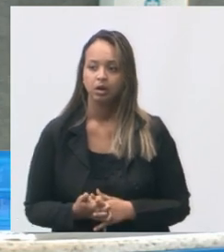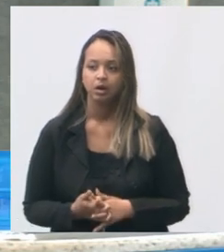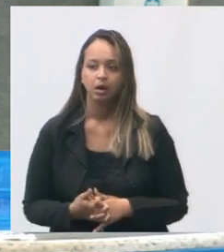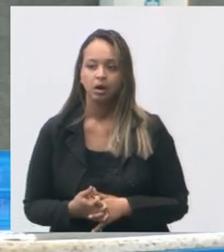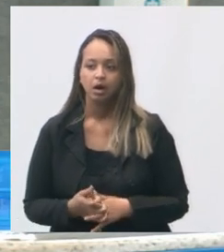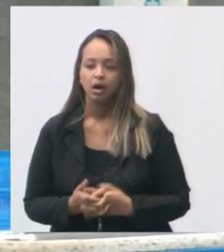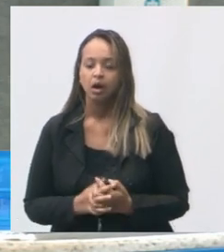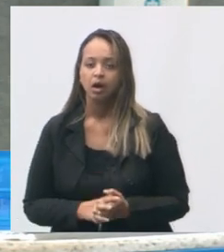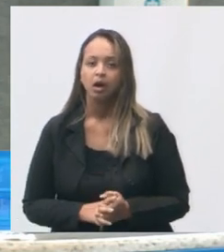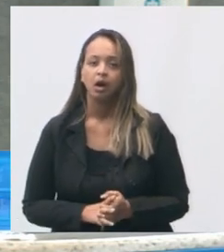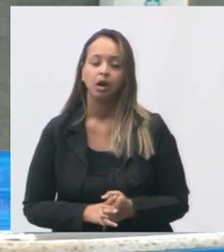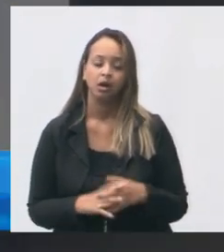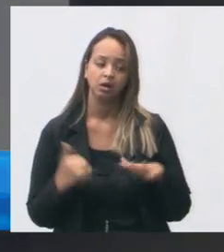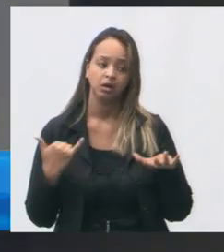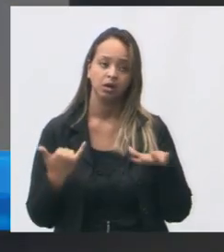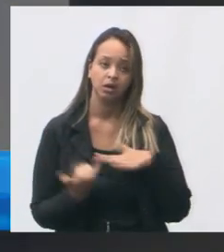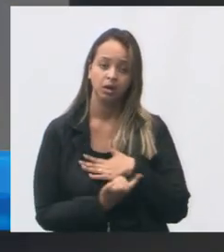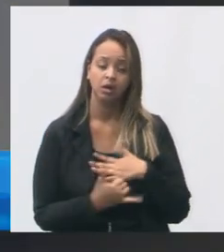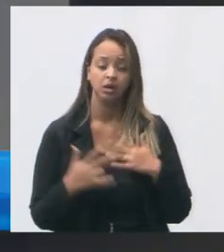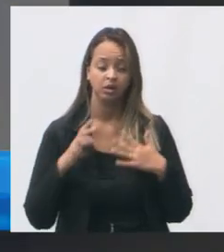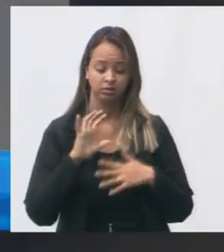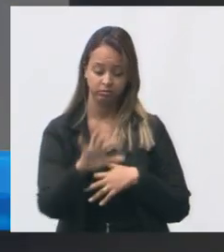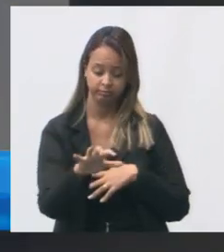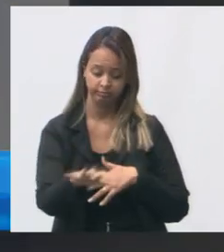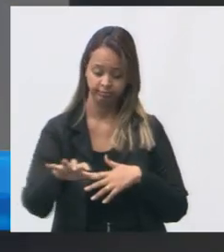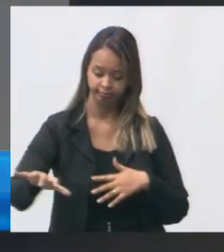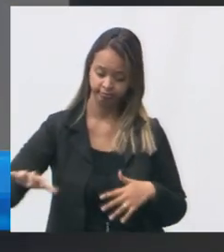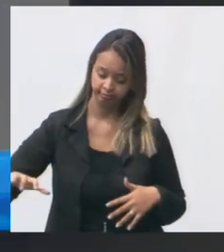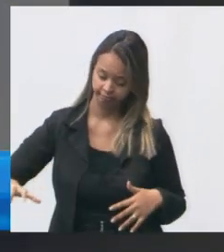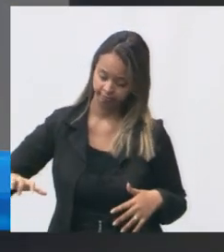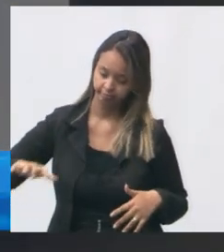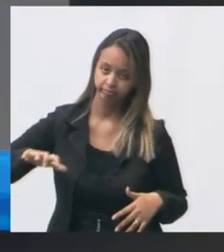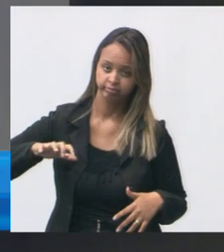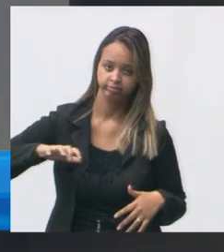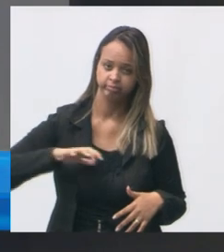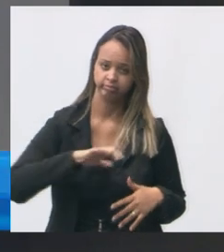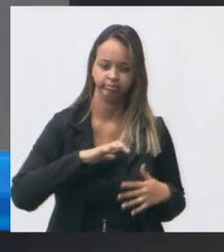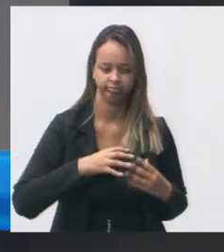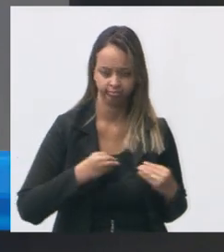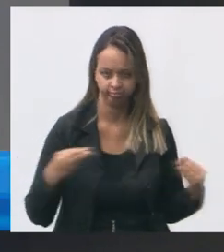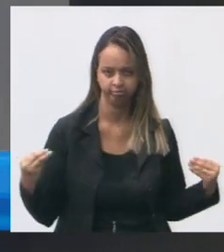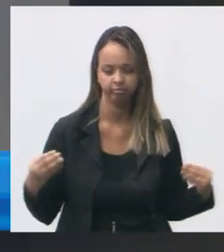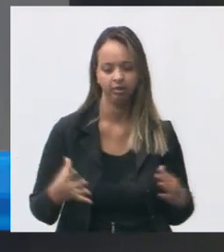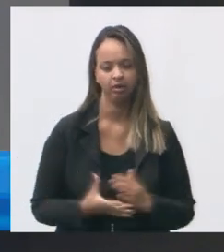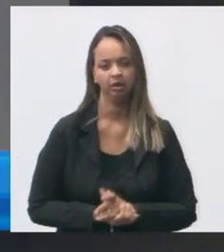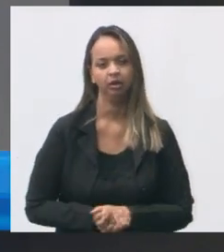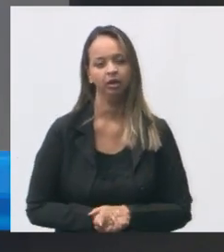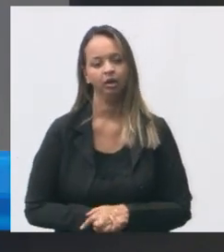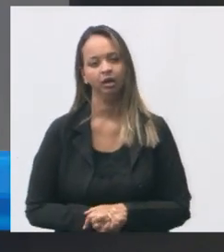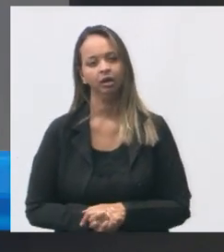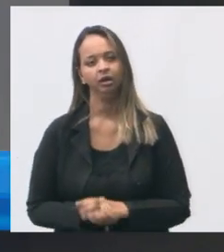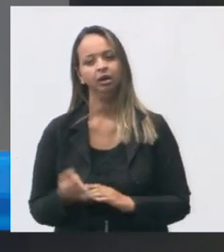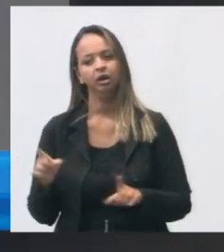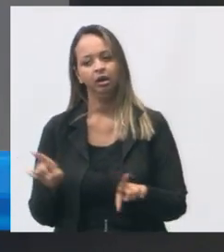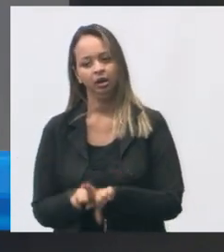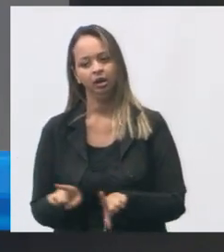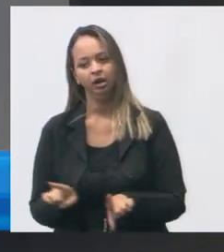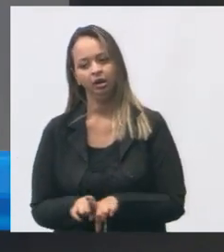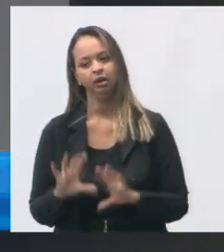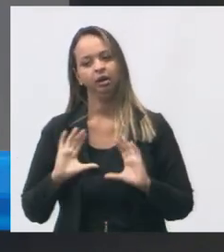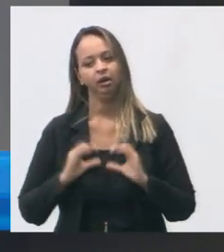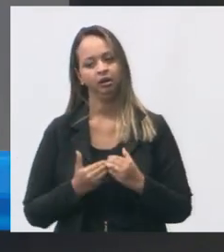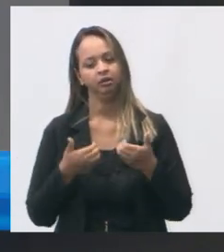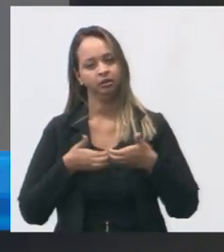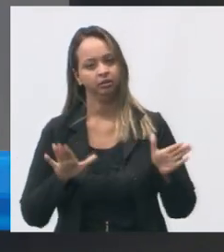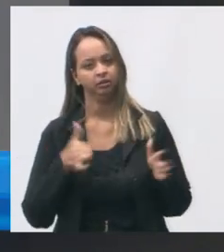de ilha de santa maria jucuto quara fradinhos ilha de monte bela ilha da fumaça imóvel é cedido pela comunidade inaugurado em